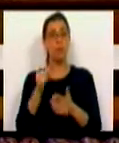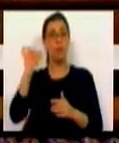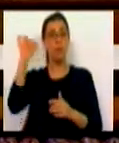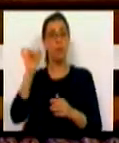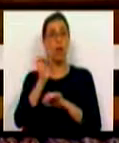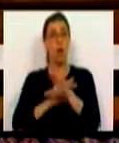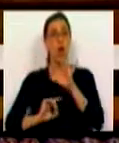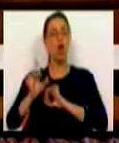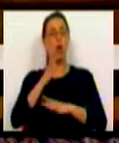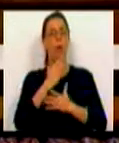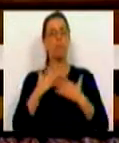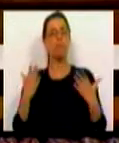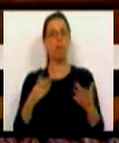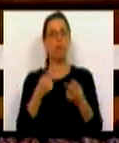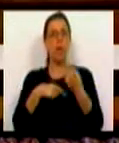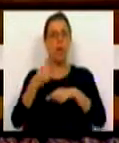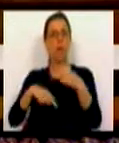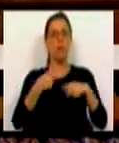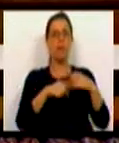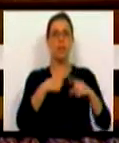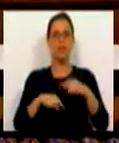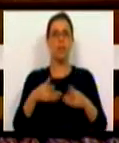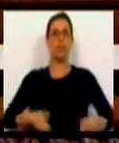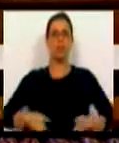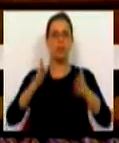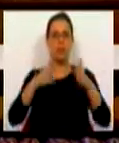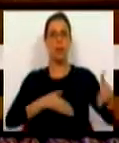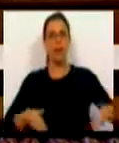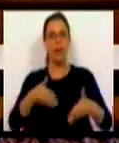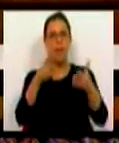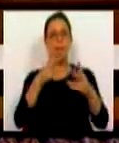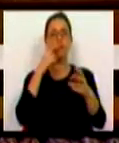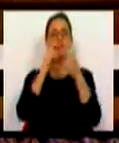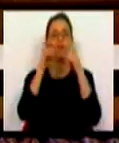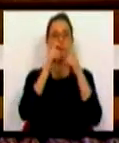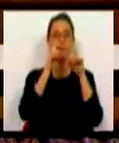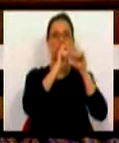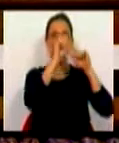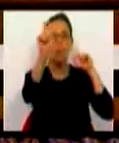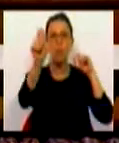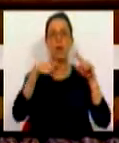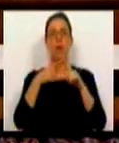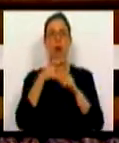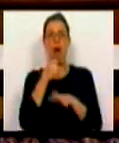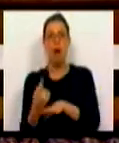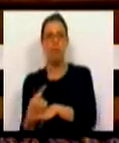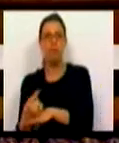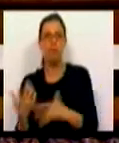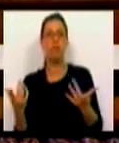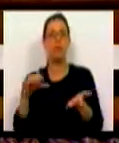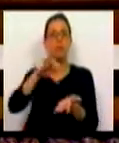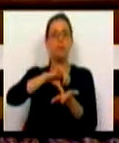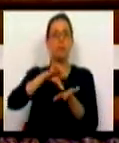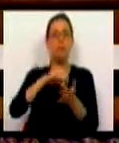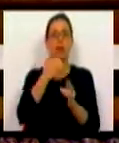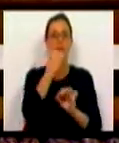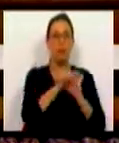numa enorme renovação. Estradas, caminhos, eletrificações, regadios, centrais